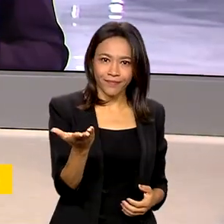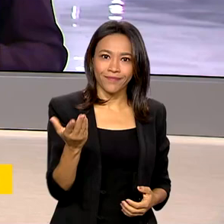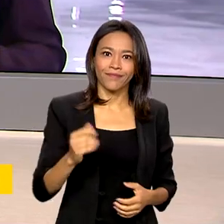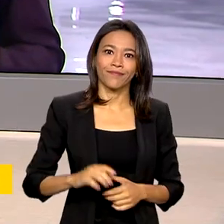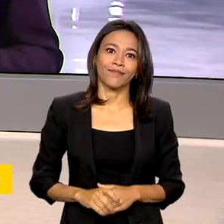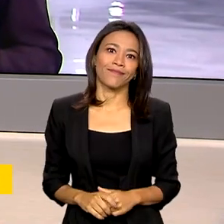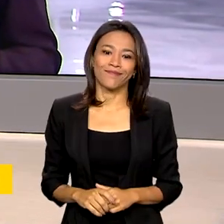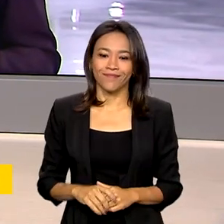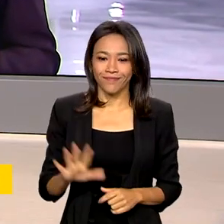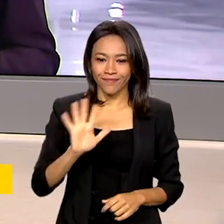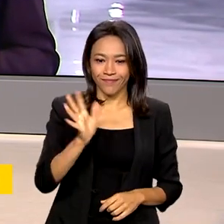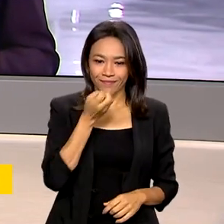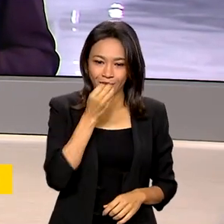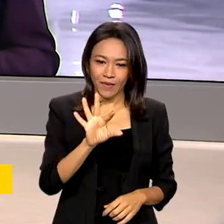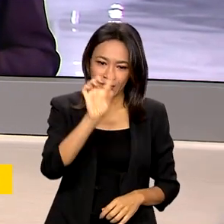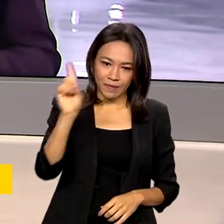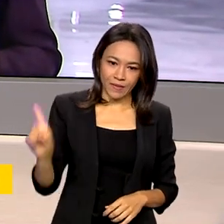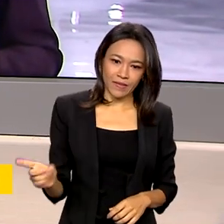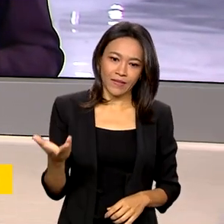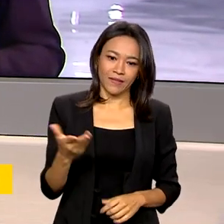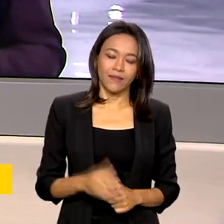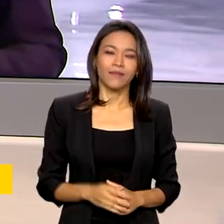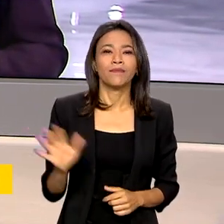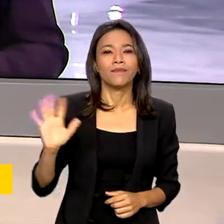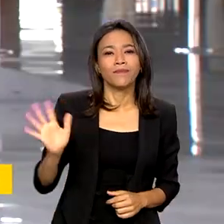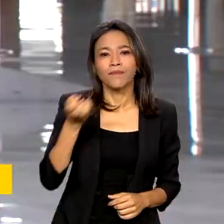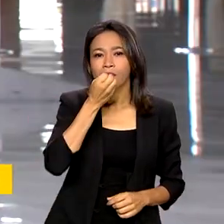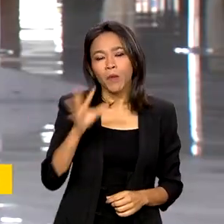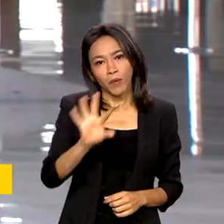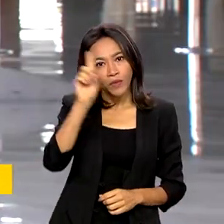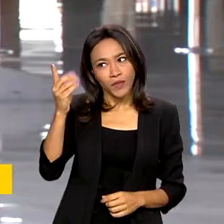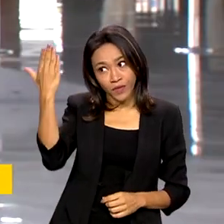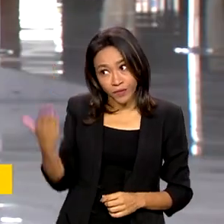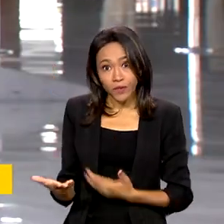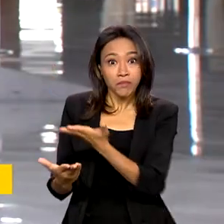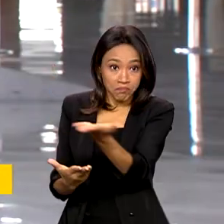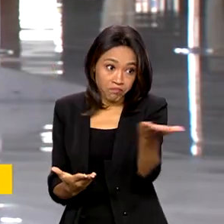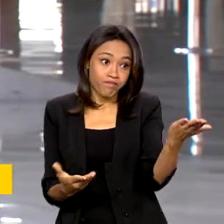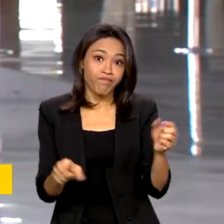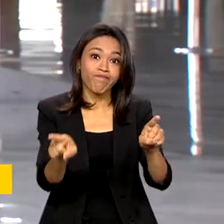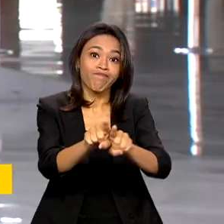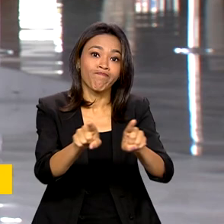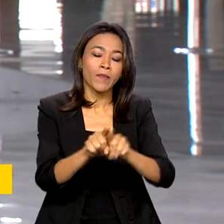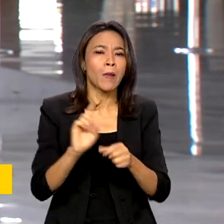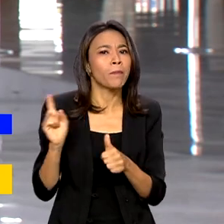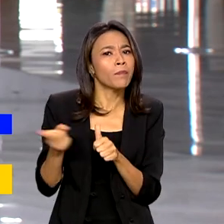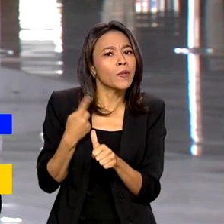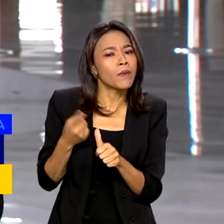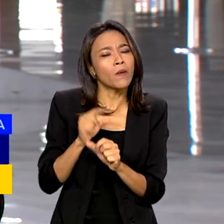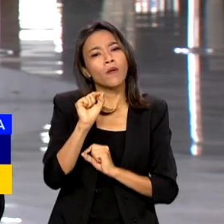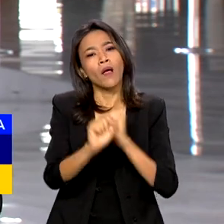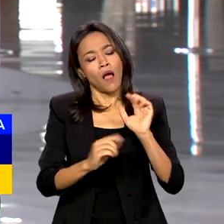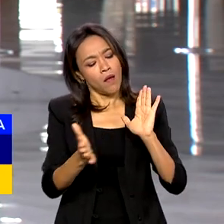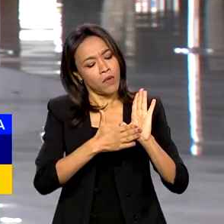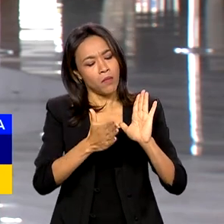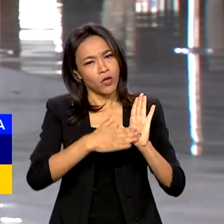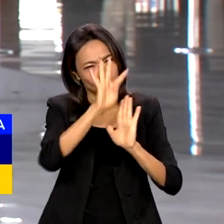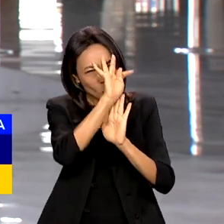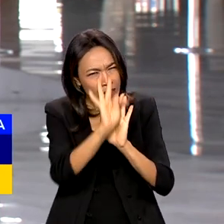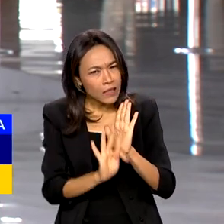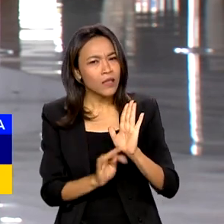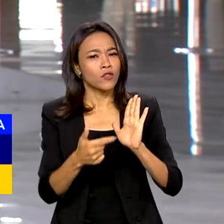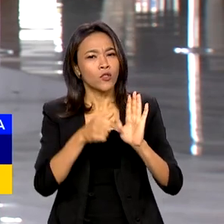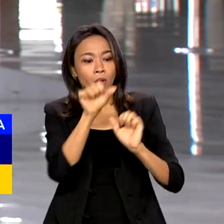Queiroz. Bom dia, Glauco. Olá, Mara, bom dia pra você, bom dia a todos. Olha, primeiro, né, a proposta, o texto-base da